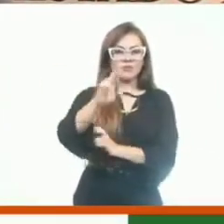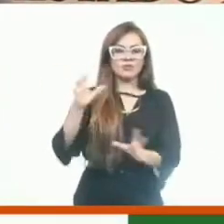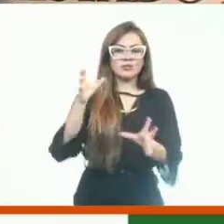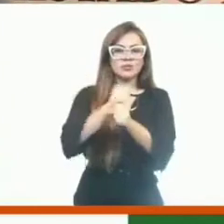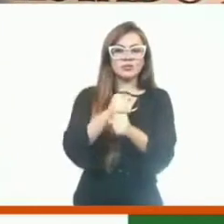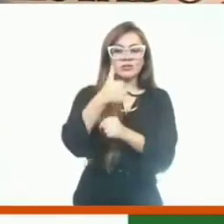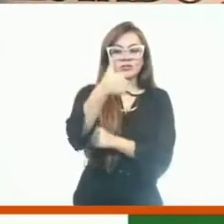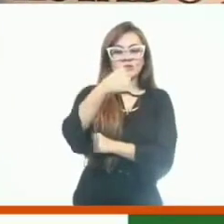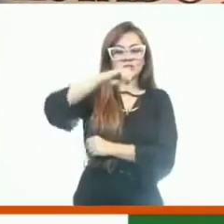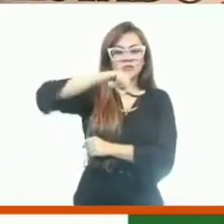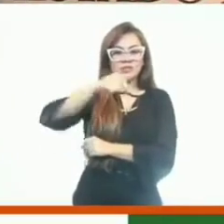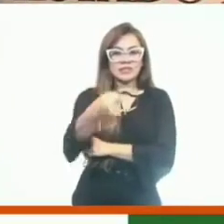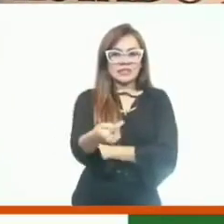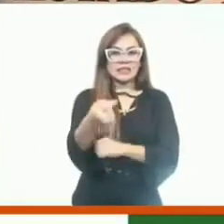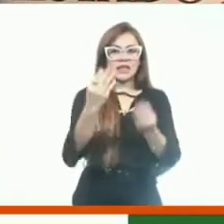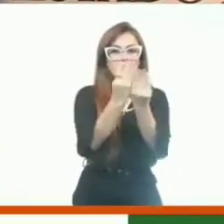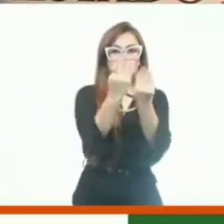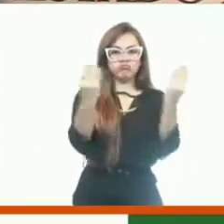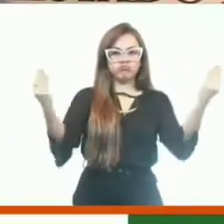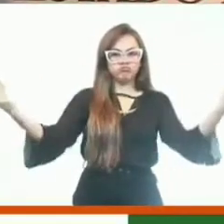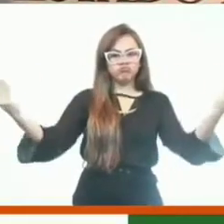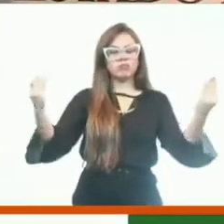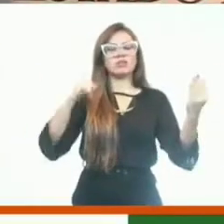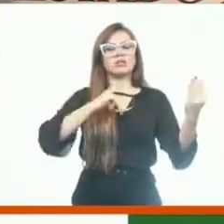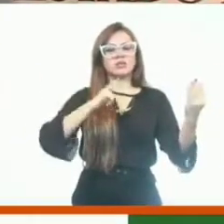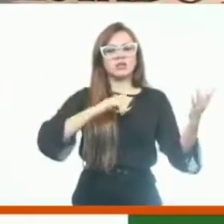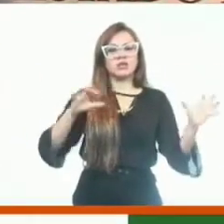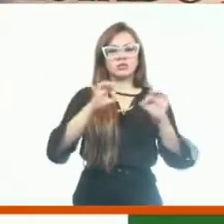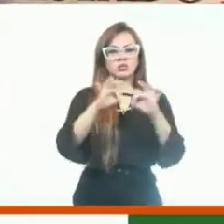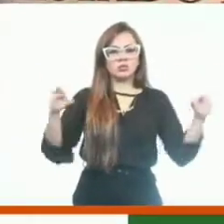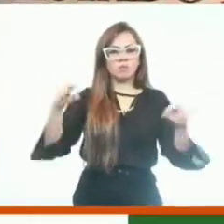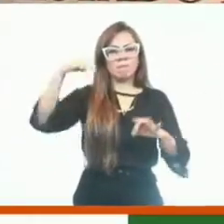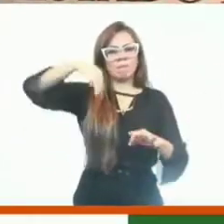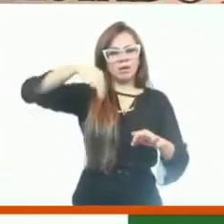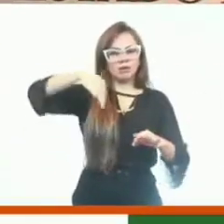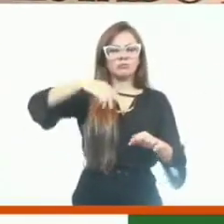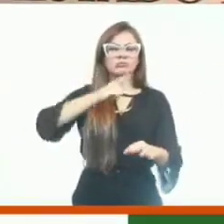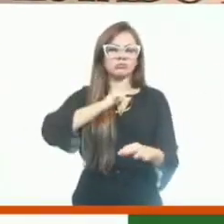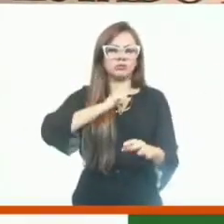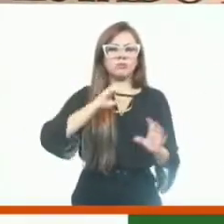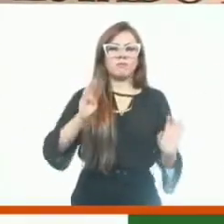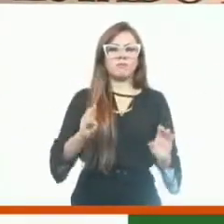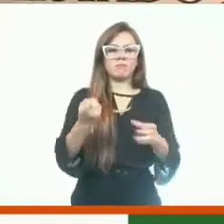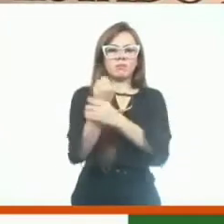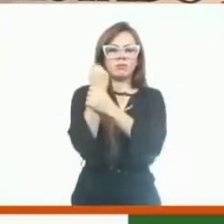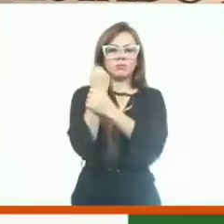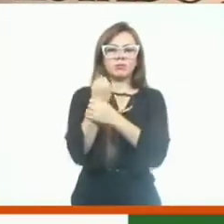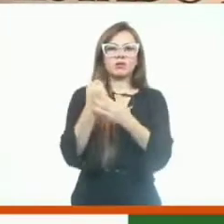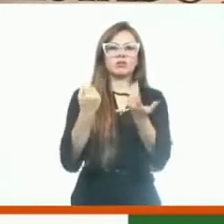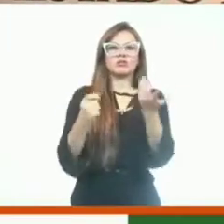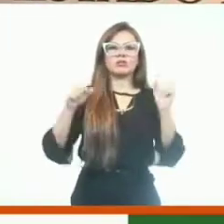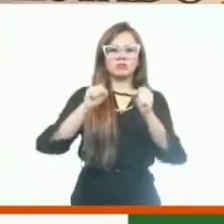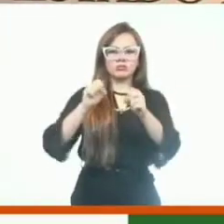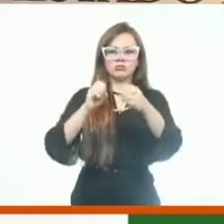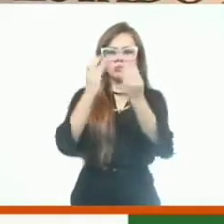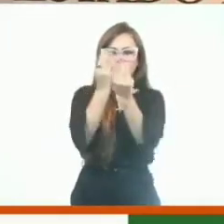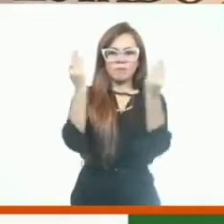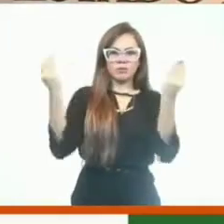muro de proteção da praia de Arpoeiras, e o muro tem como objetivo de proteger essa área, evitando erosão,